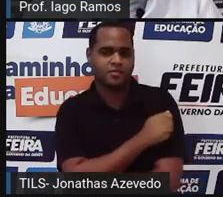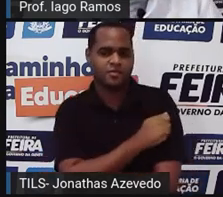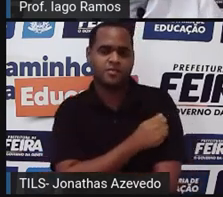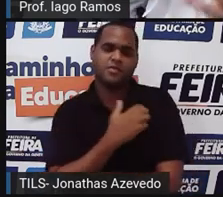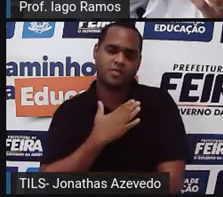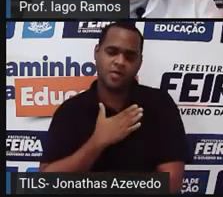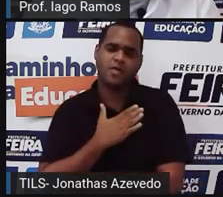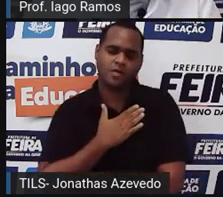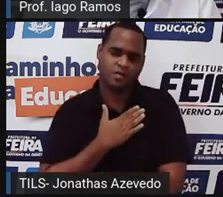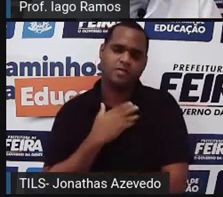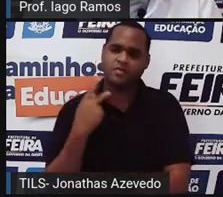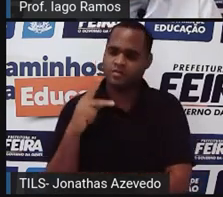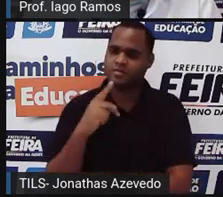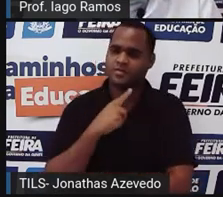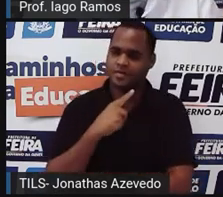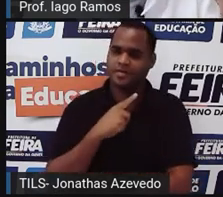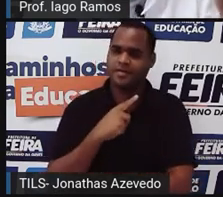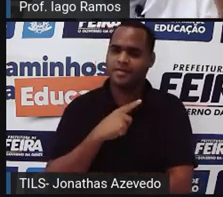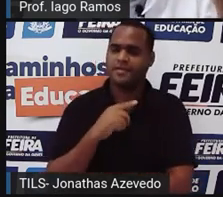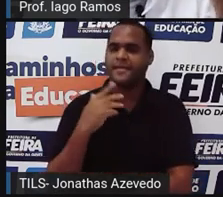de esporte. Mas esses 15,